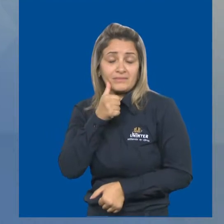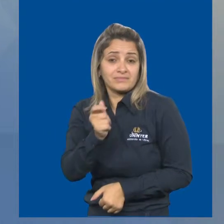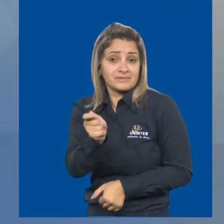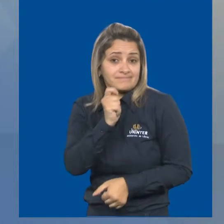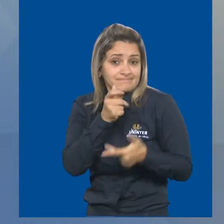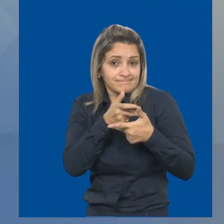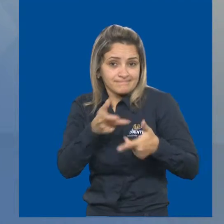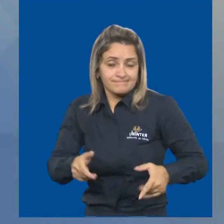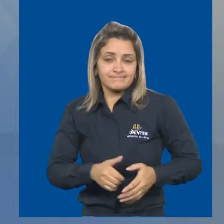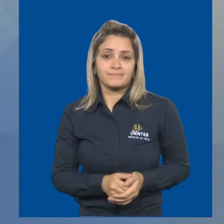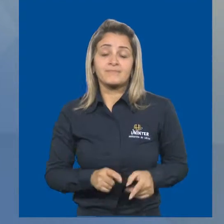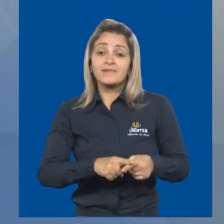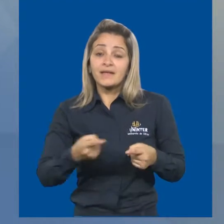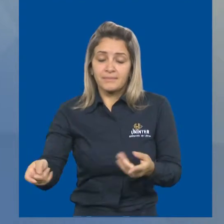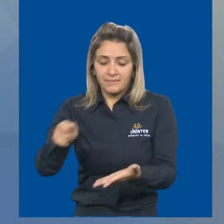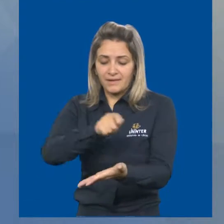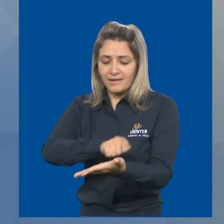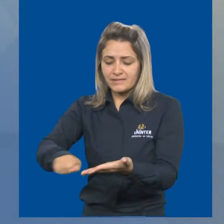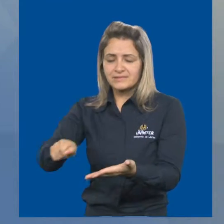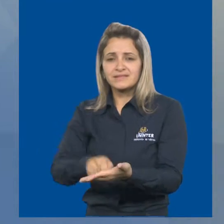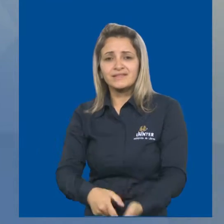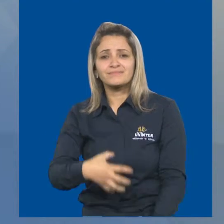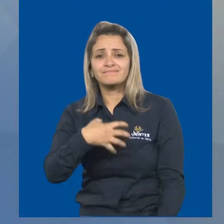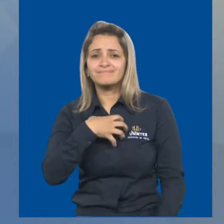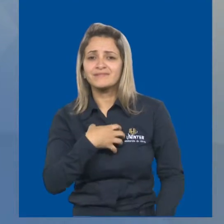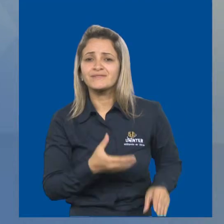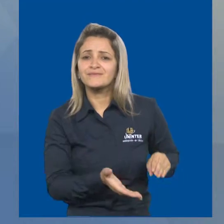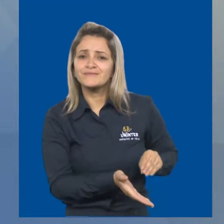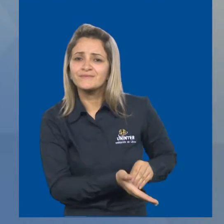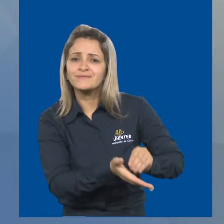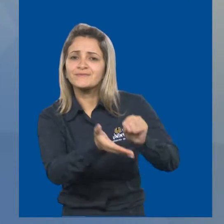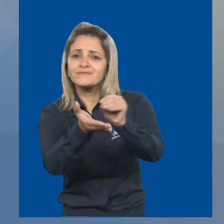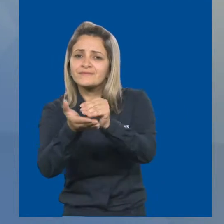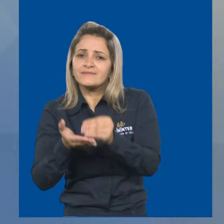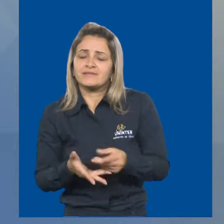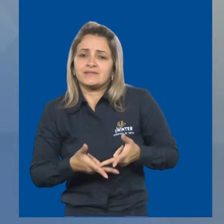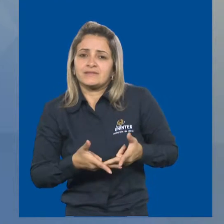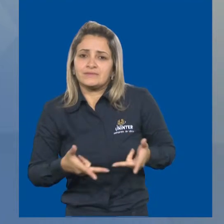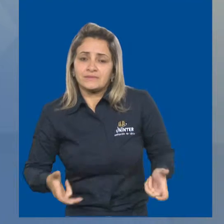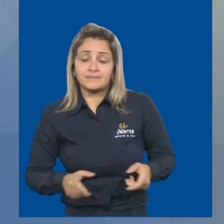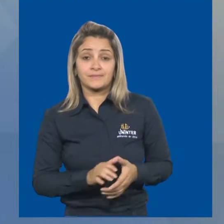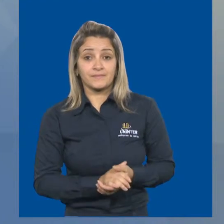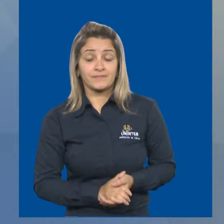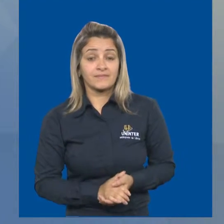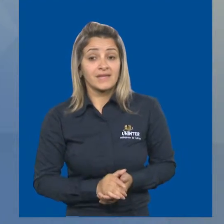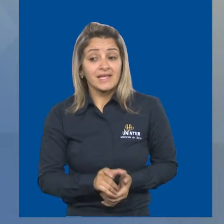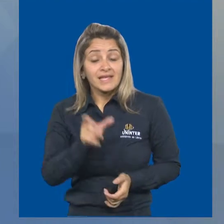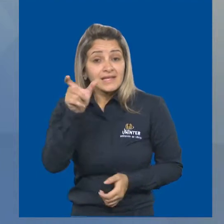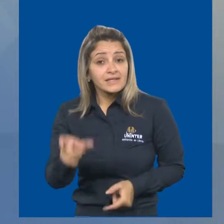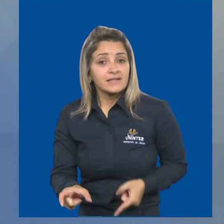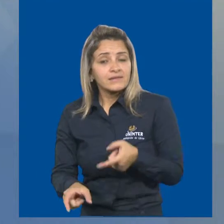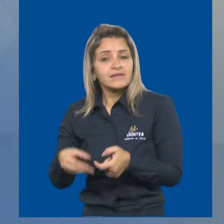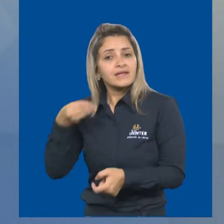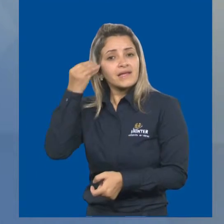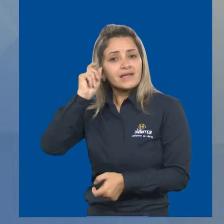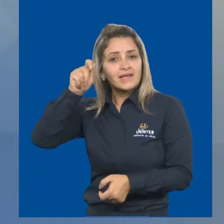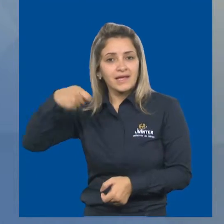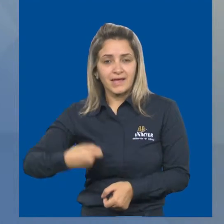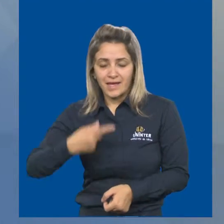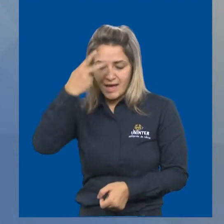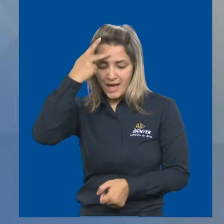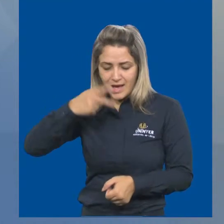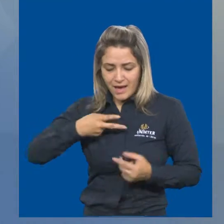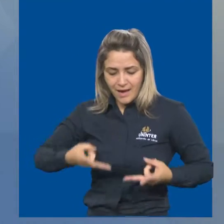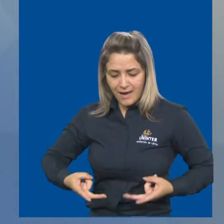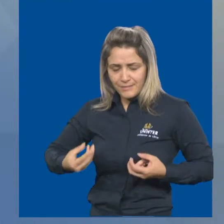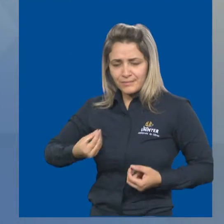Mas, como escritor, sente falta de algo. Ao mesmo tempo que reflete sobre a sua vida, ele procura um